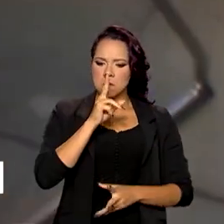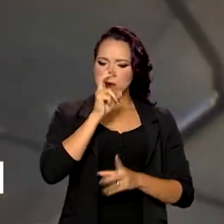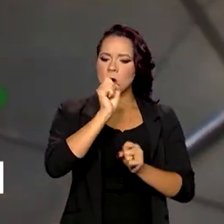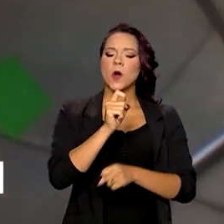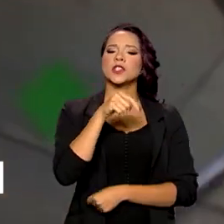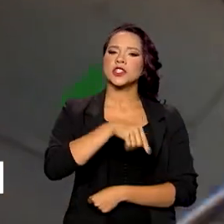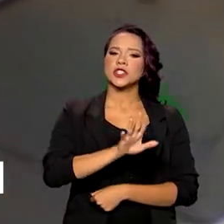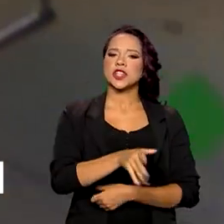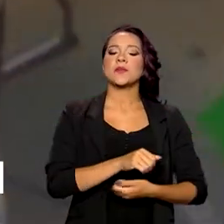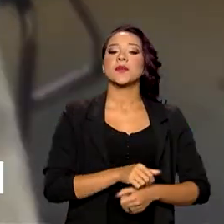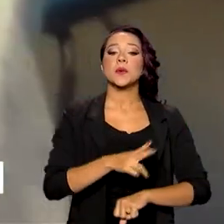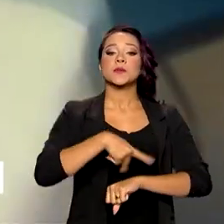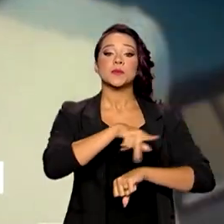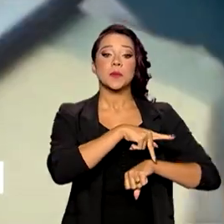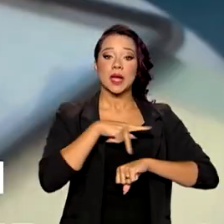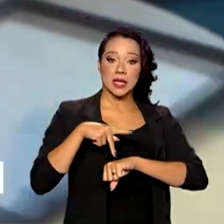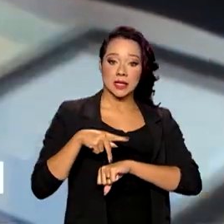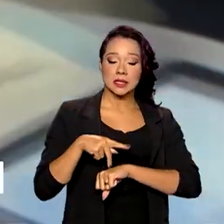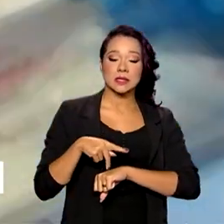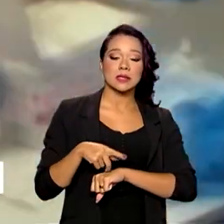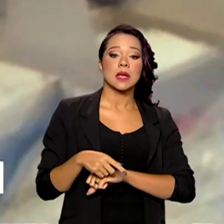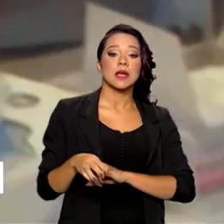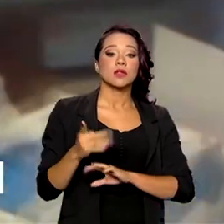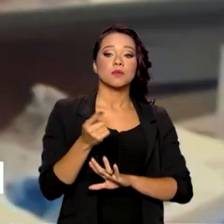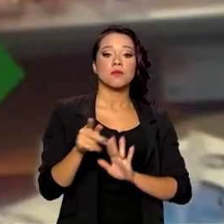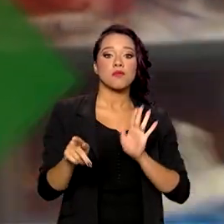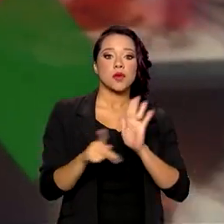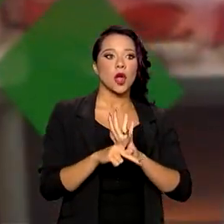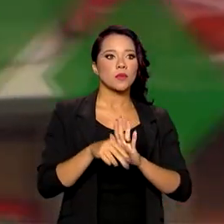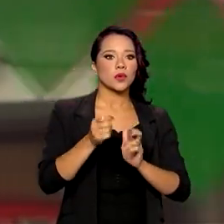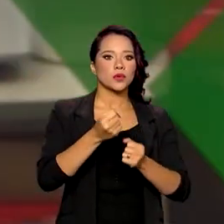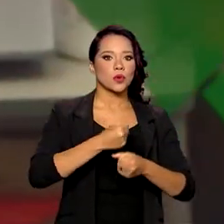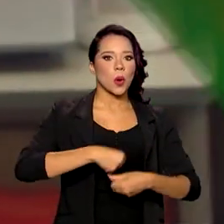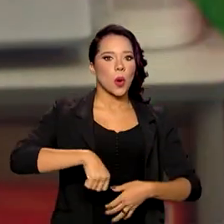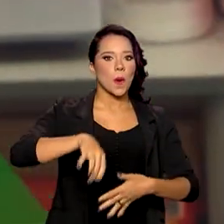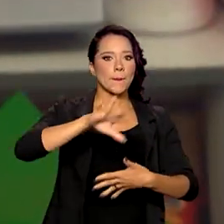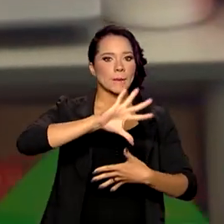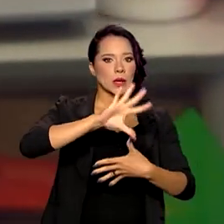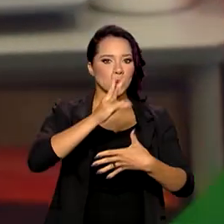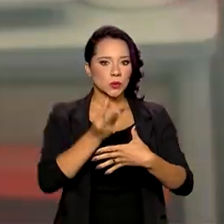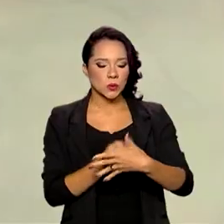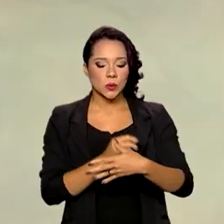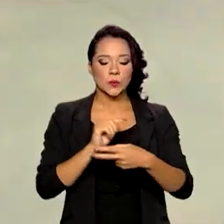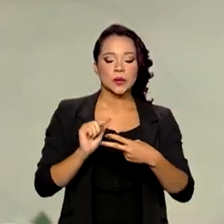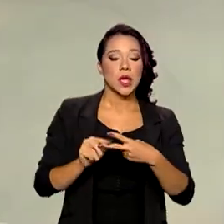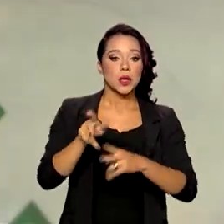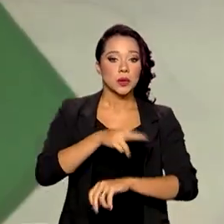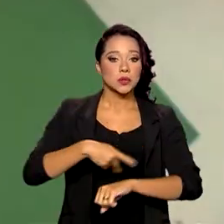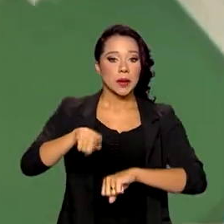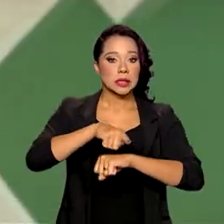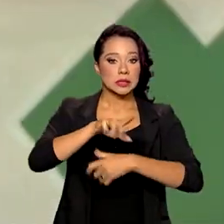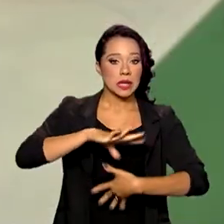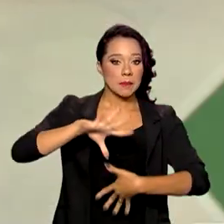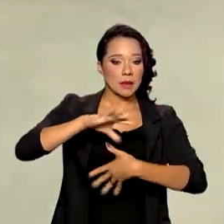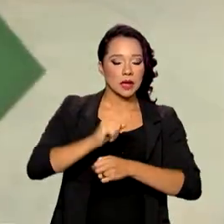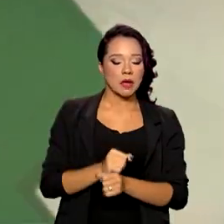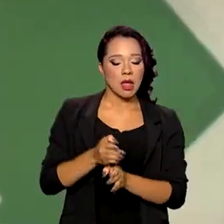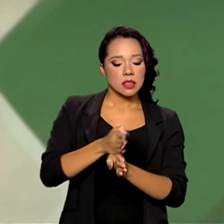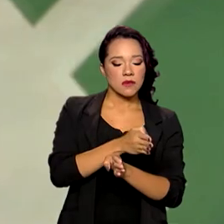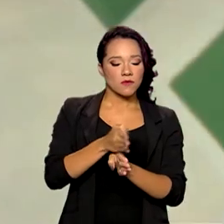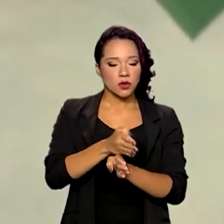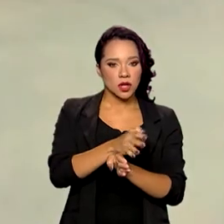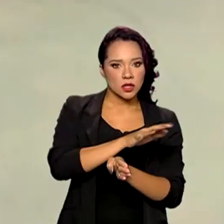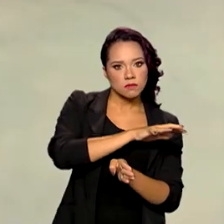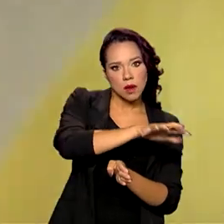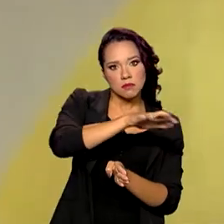aqui com os países aqui do Mercosul e também os outros países das Américas. Nós temos fronteiras muito